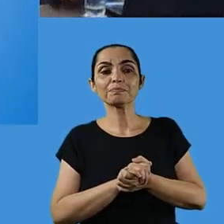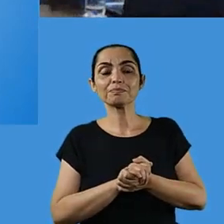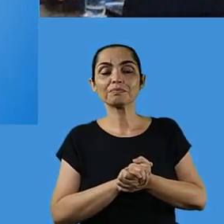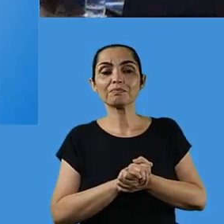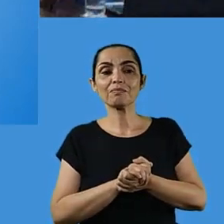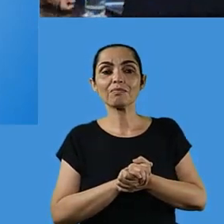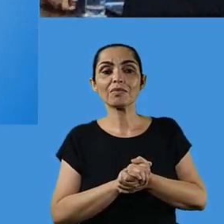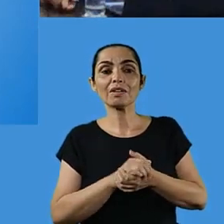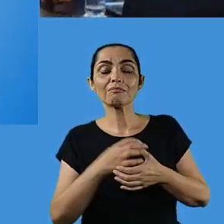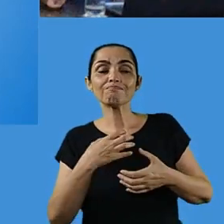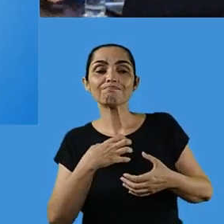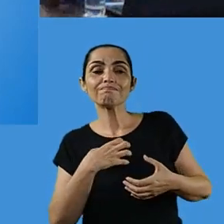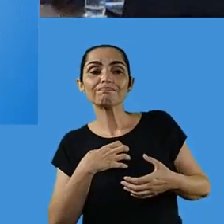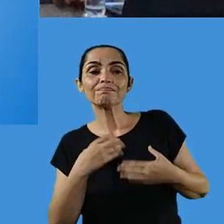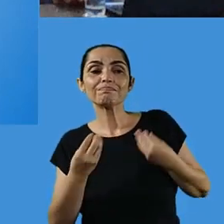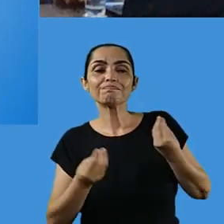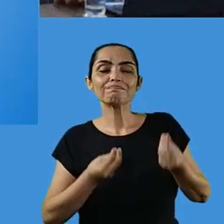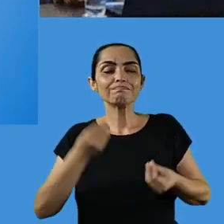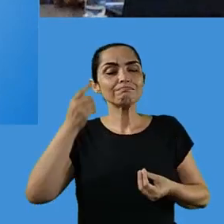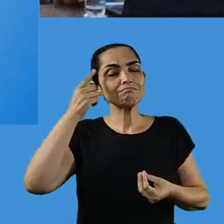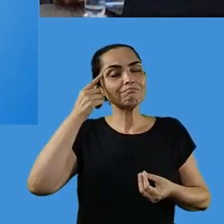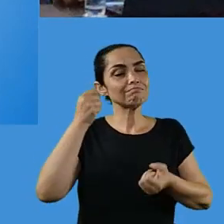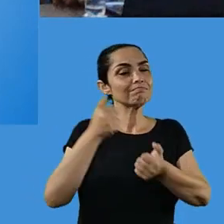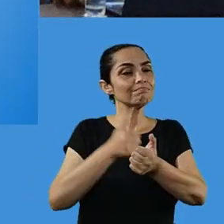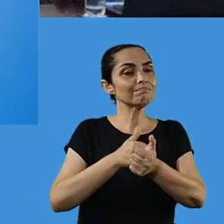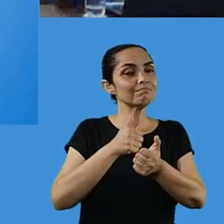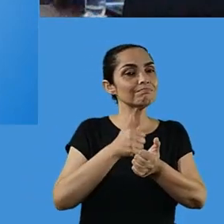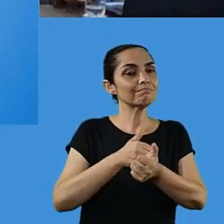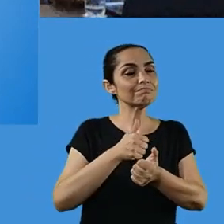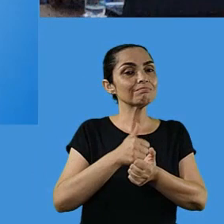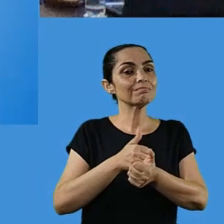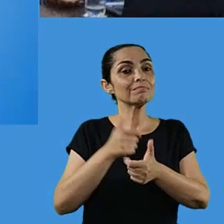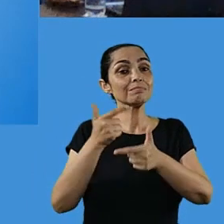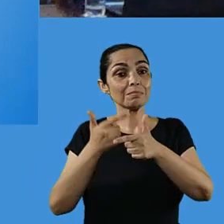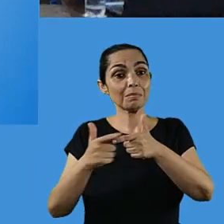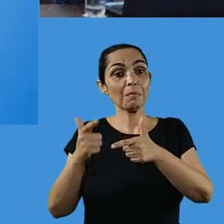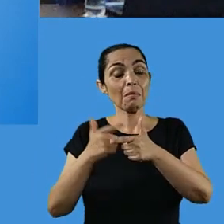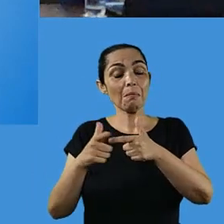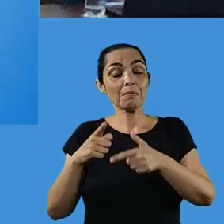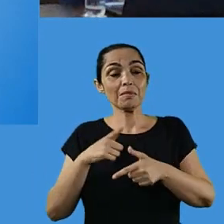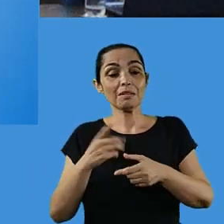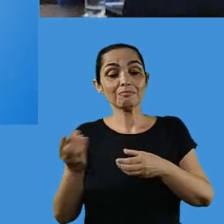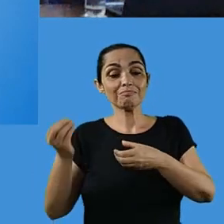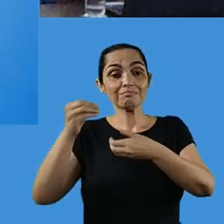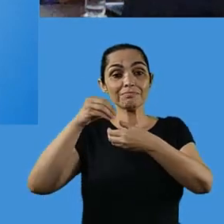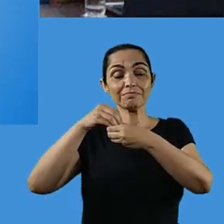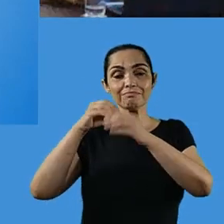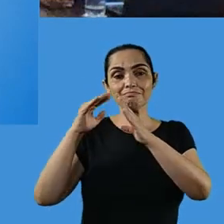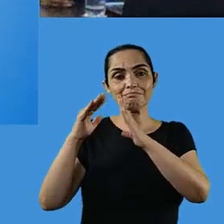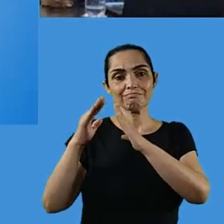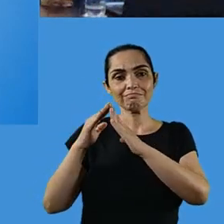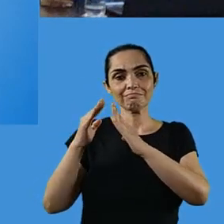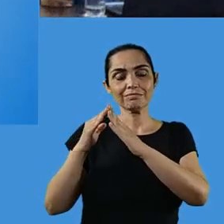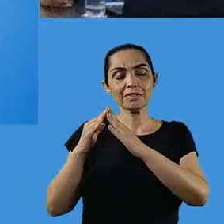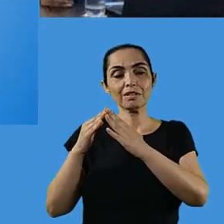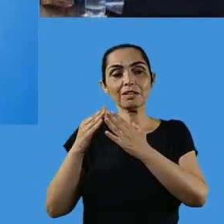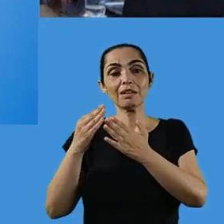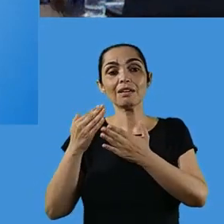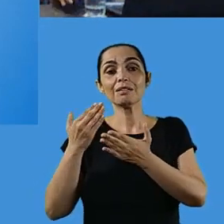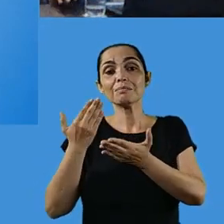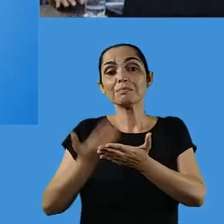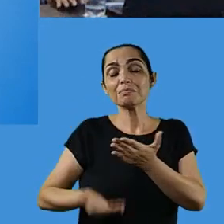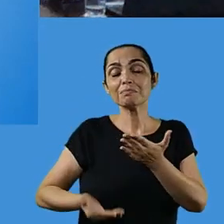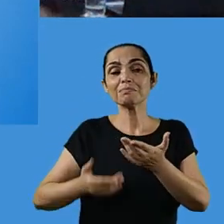não vamos julgar por aí, mas até assim, no sentido de refletir quanto aos problemas que isso trouxe para dentro da casa.